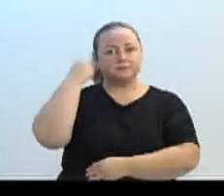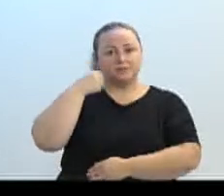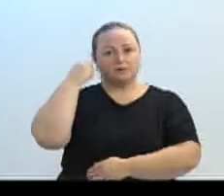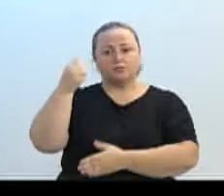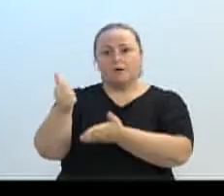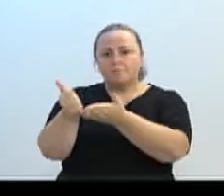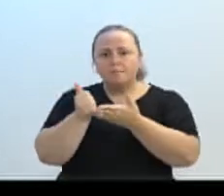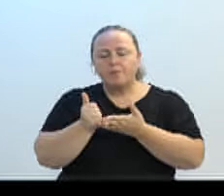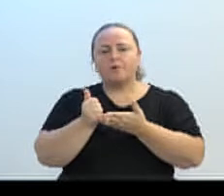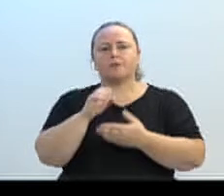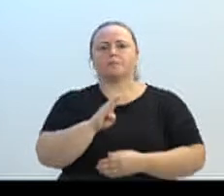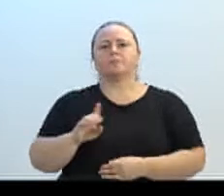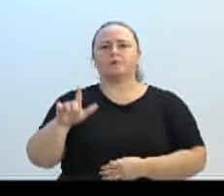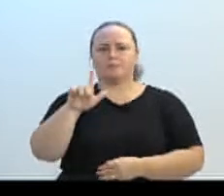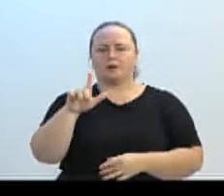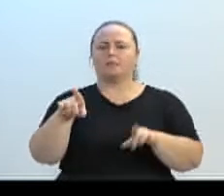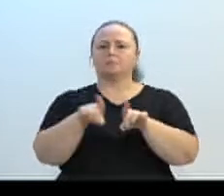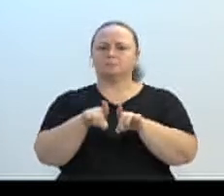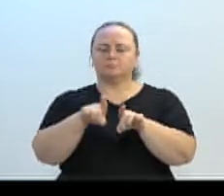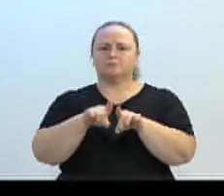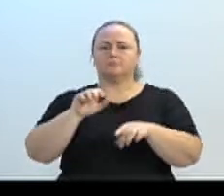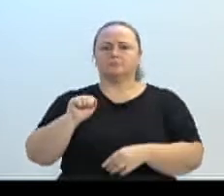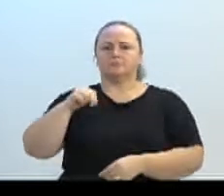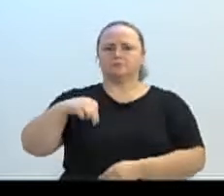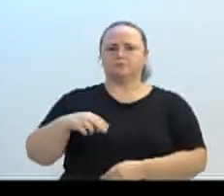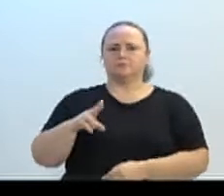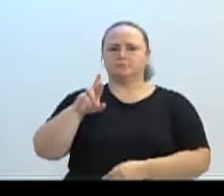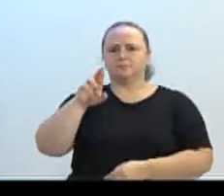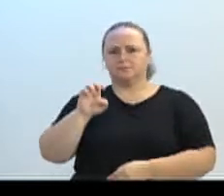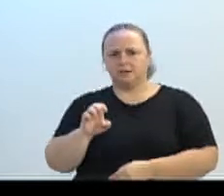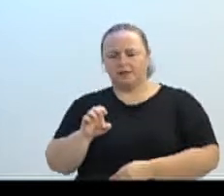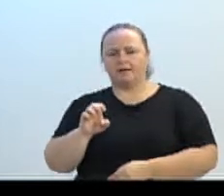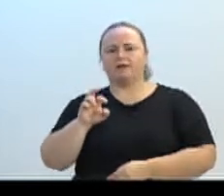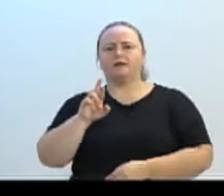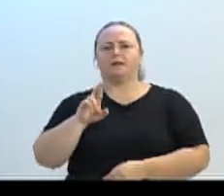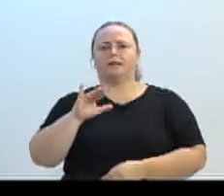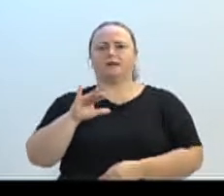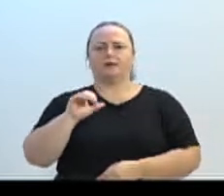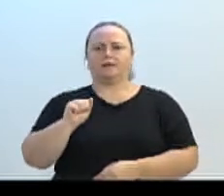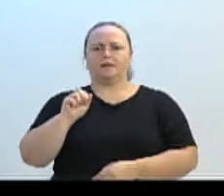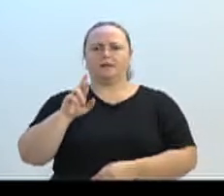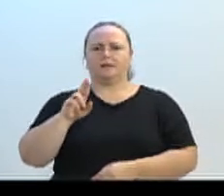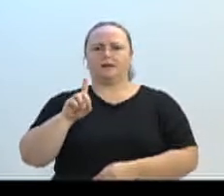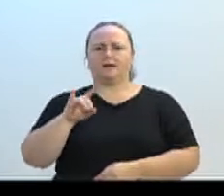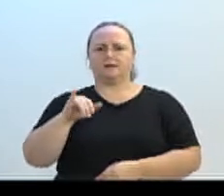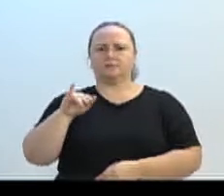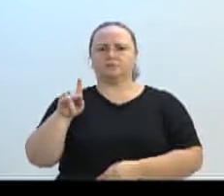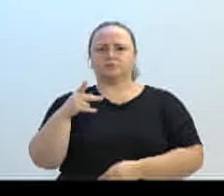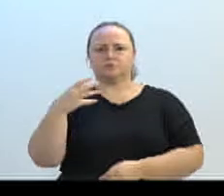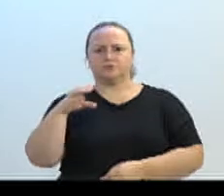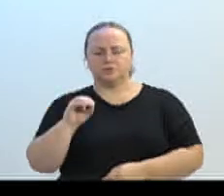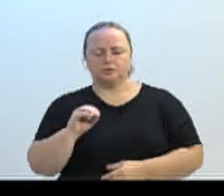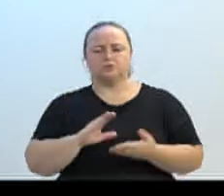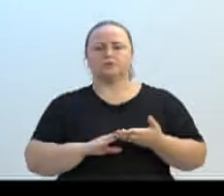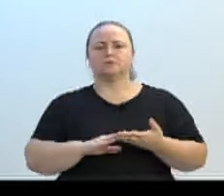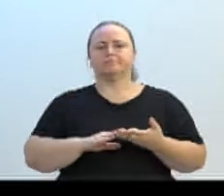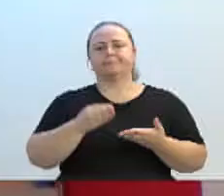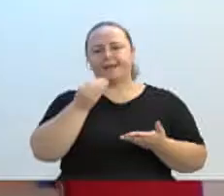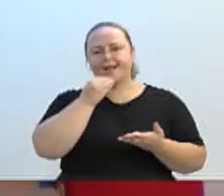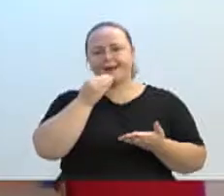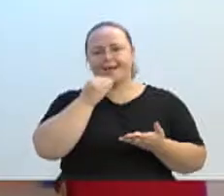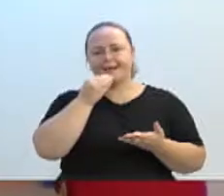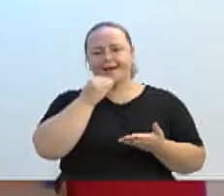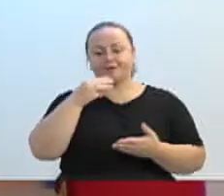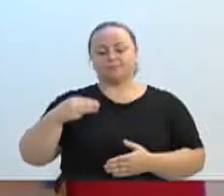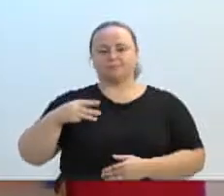também agradecer ao Ricardinho e ao André, a Pâmara também, que atendeu agora, lógico, o Ministério Público forçou eles às pressas a estar